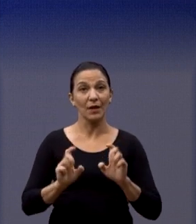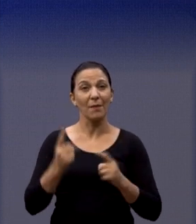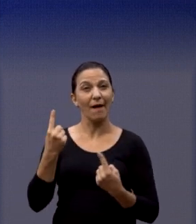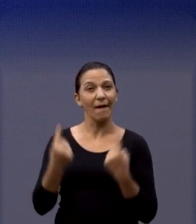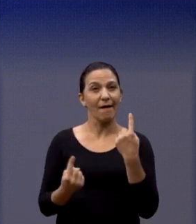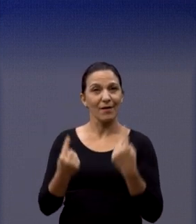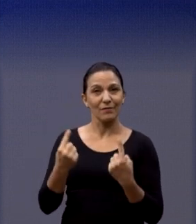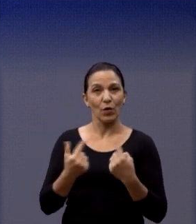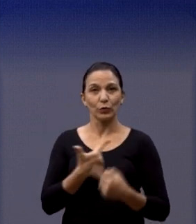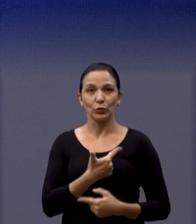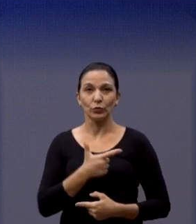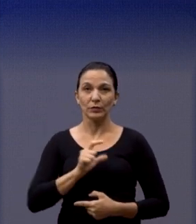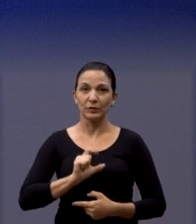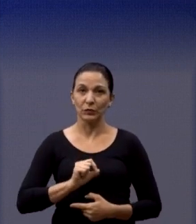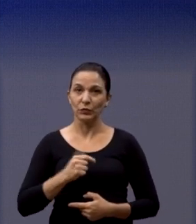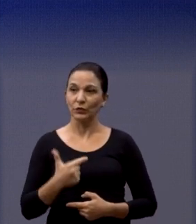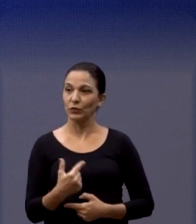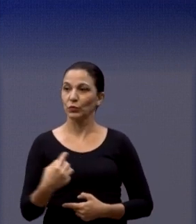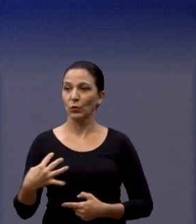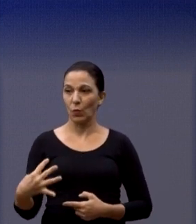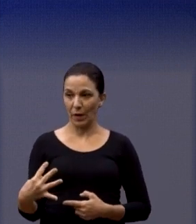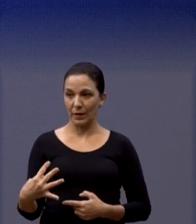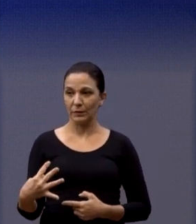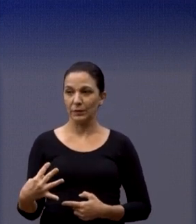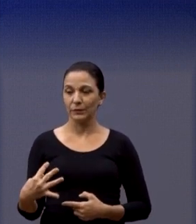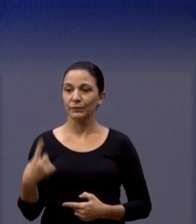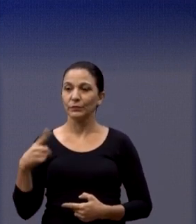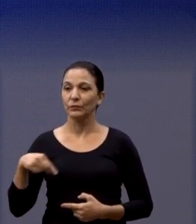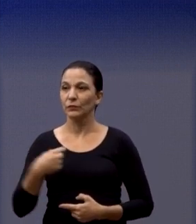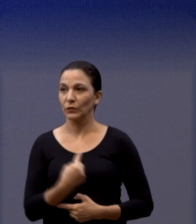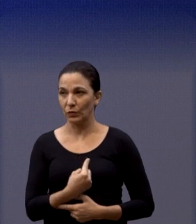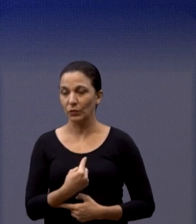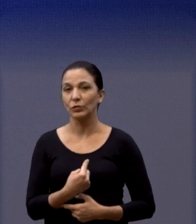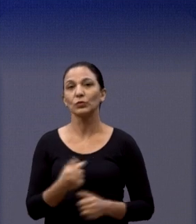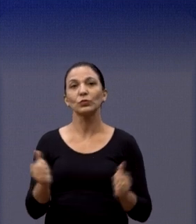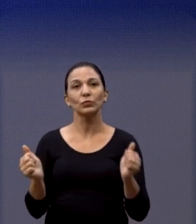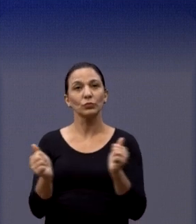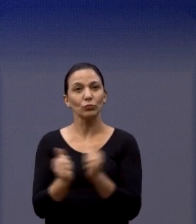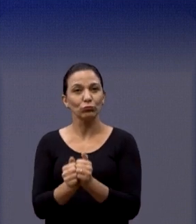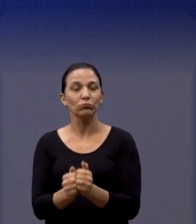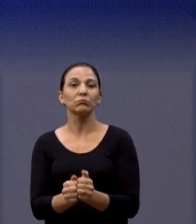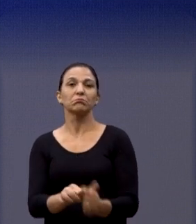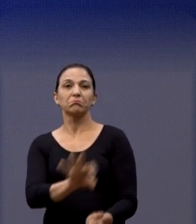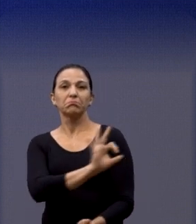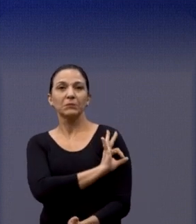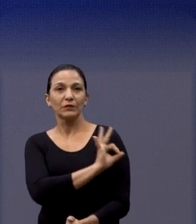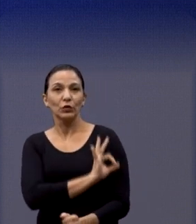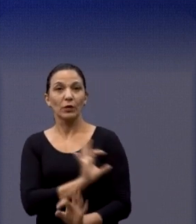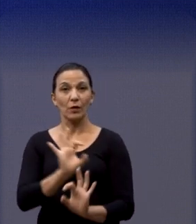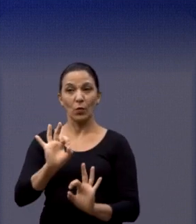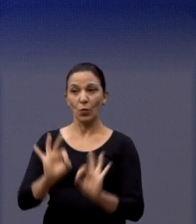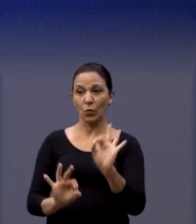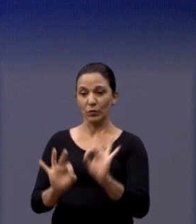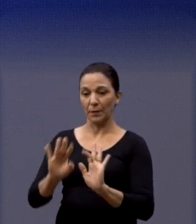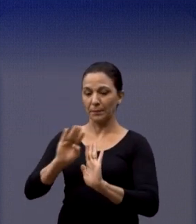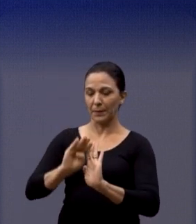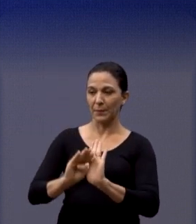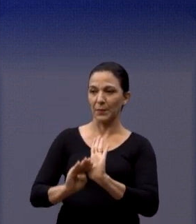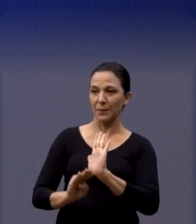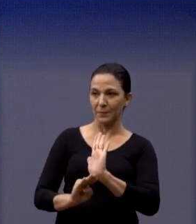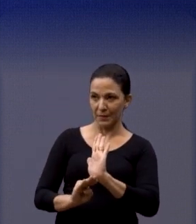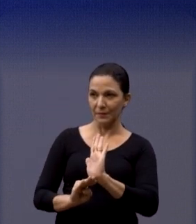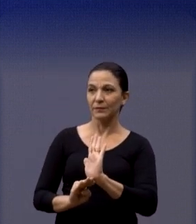2024, a gente vai, a Prefeitura organizou uma programação